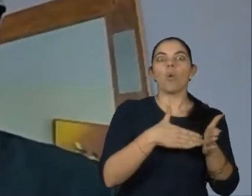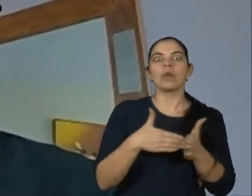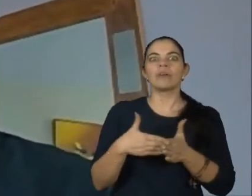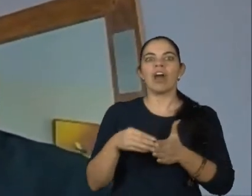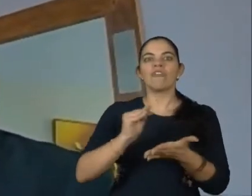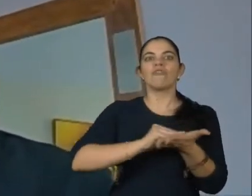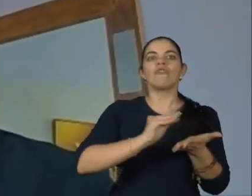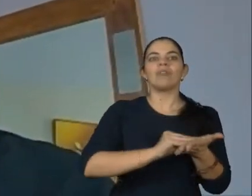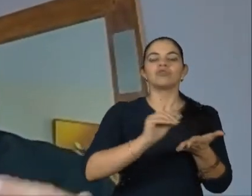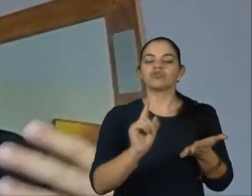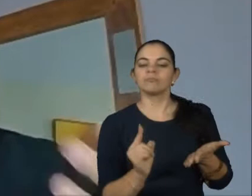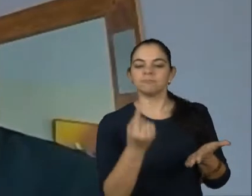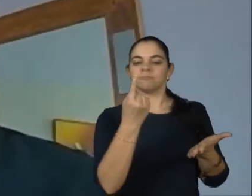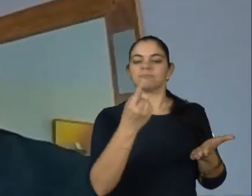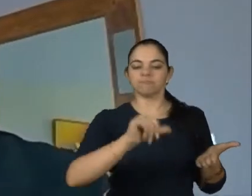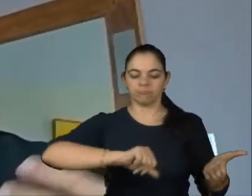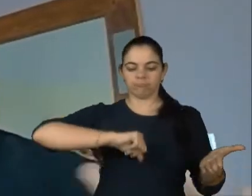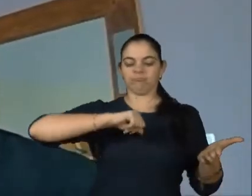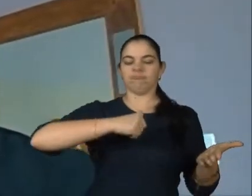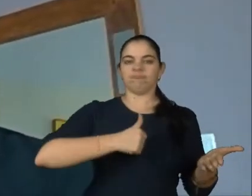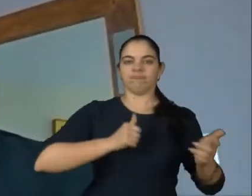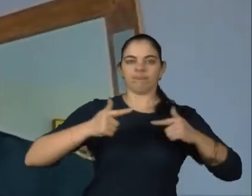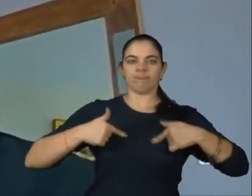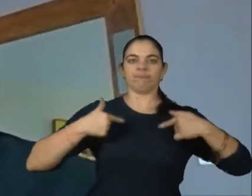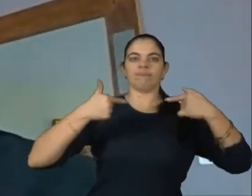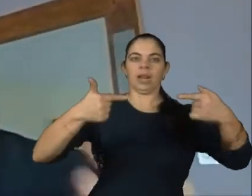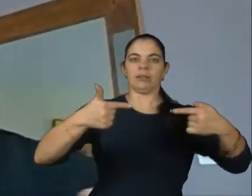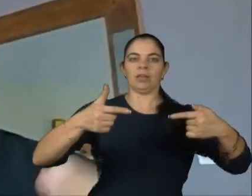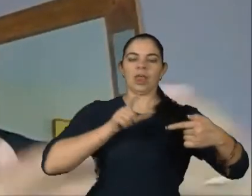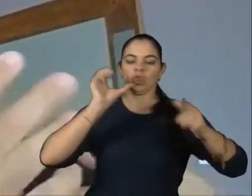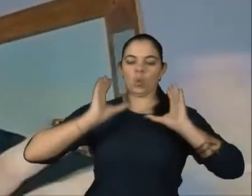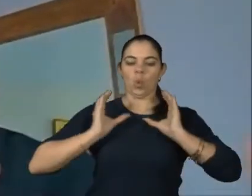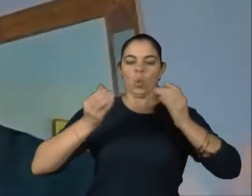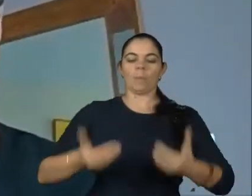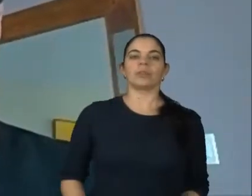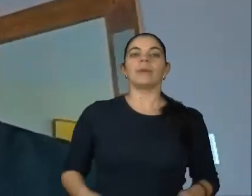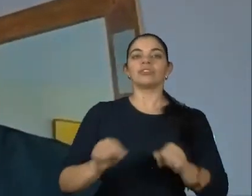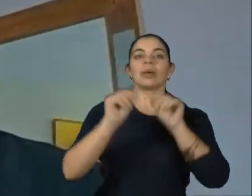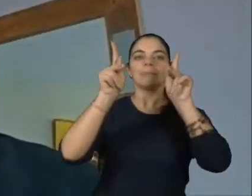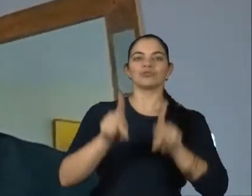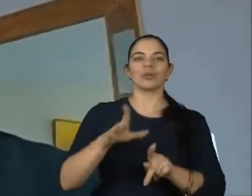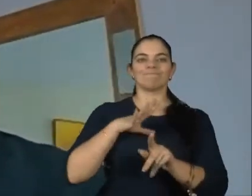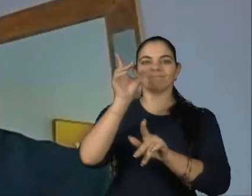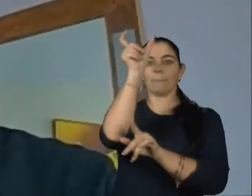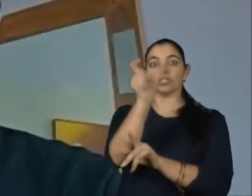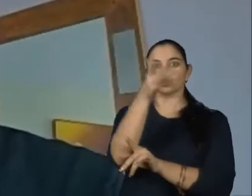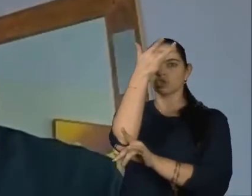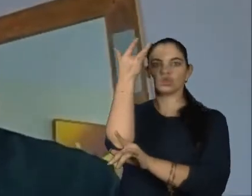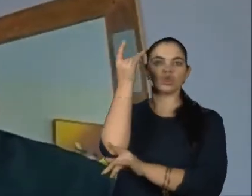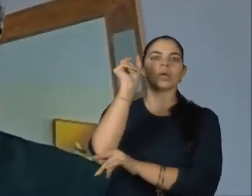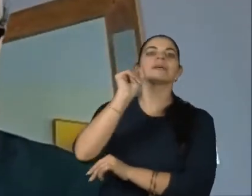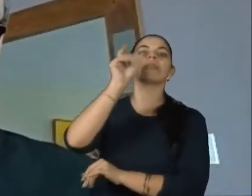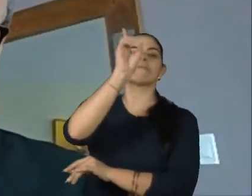falta de autoconfiança, é a falta de autonomia, é a questão comportamental, por isso que o Meta trabalha tanto isso nos cursos de pré